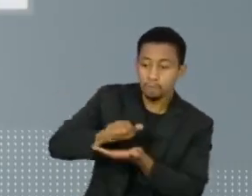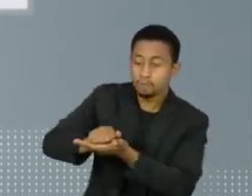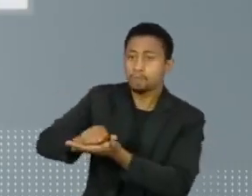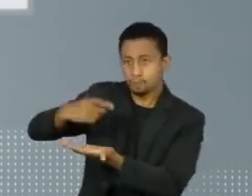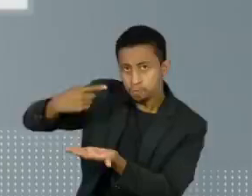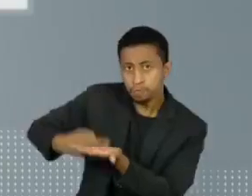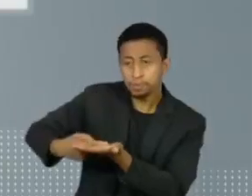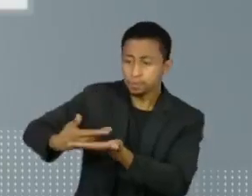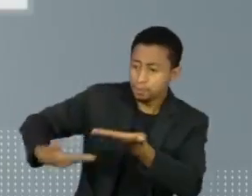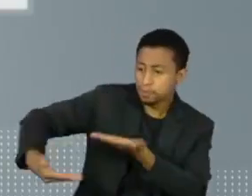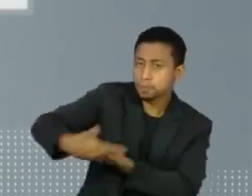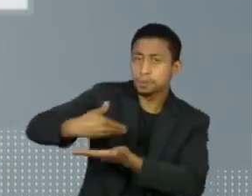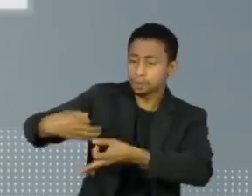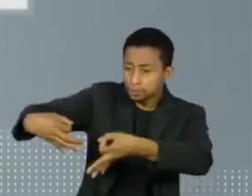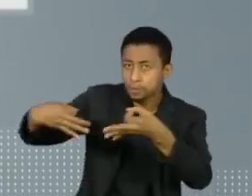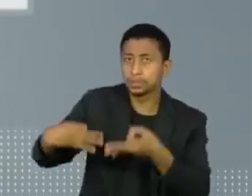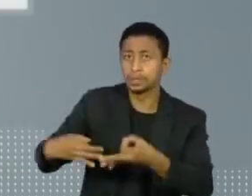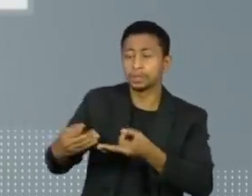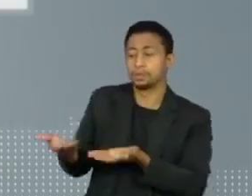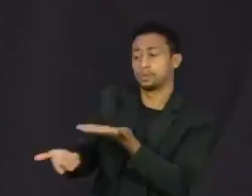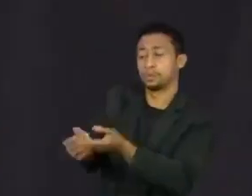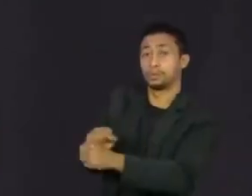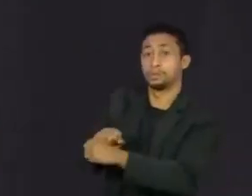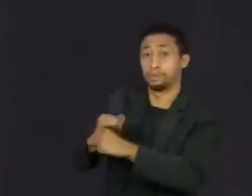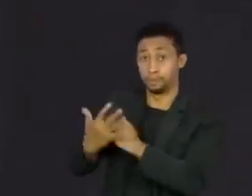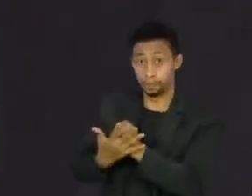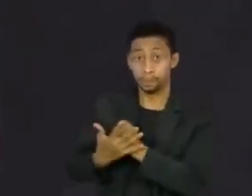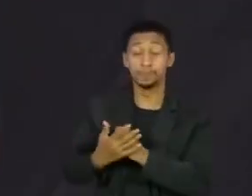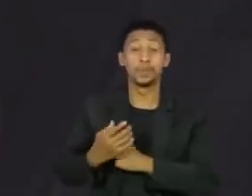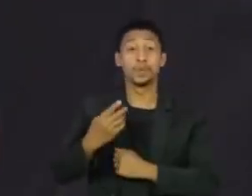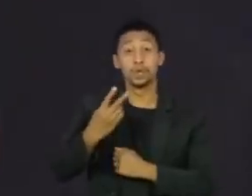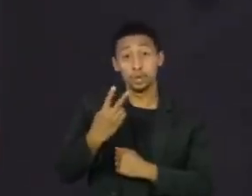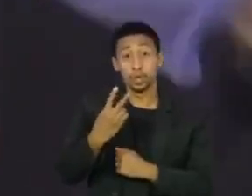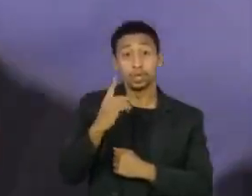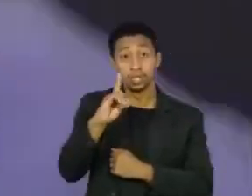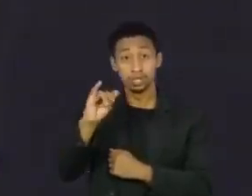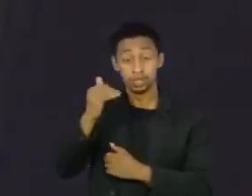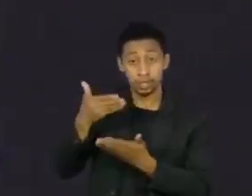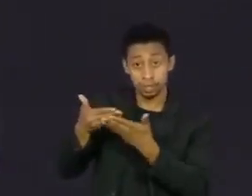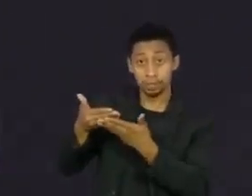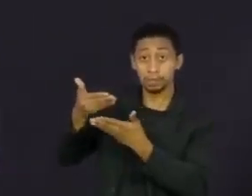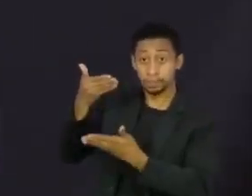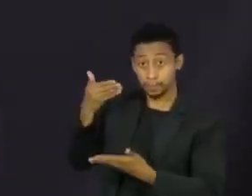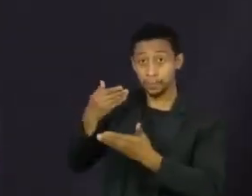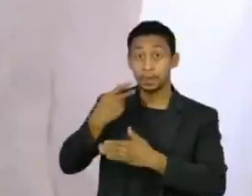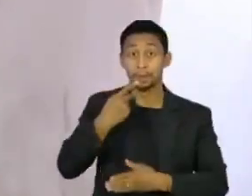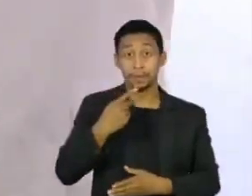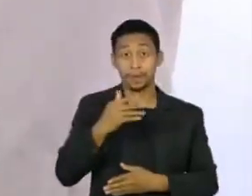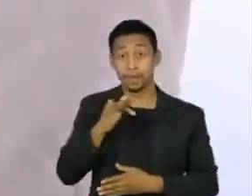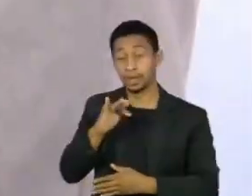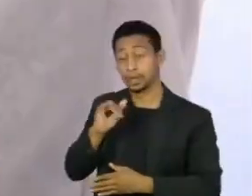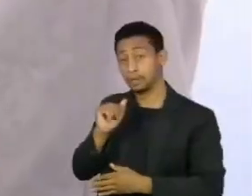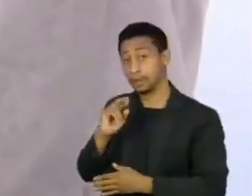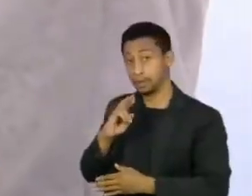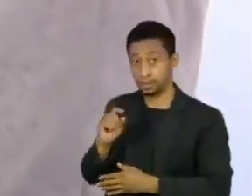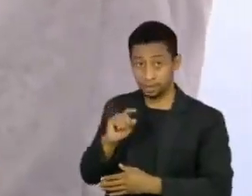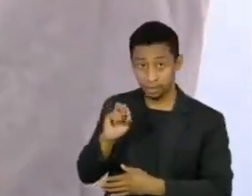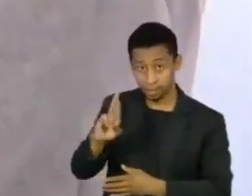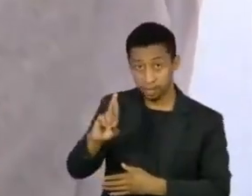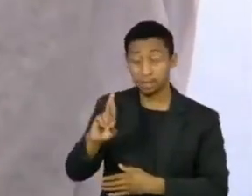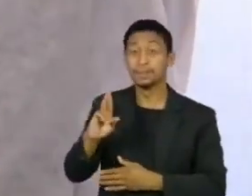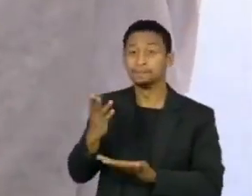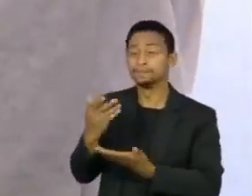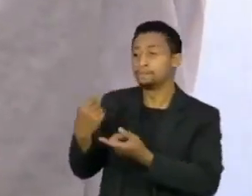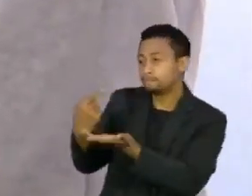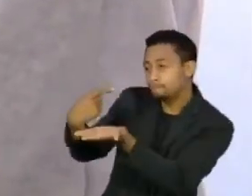compromisso da Anvisa com o combate à pandemia. Há dois dias, um estudo feito pela Pfizer-BioNTech com o Ministério da Saúde de Israel